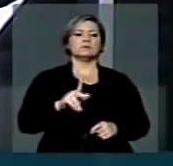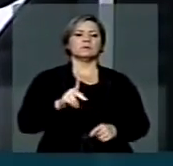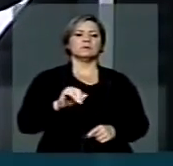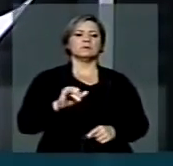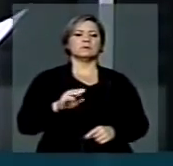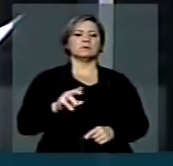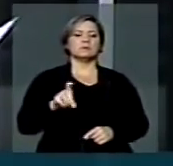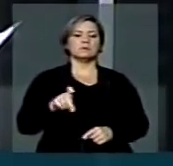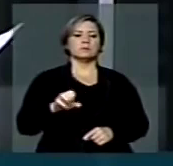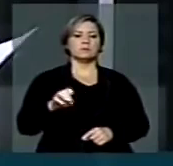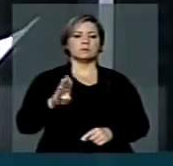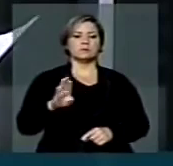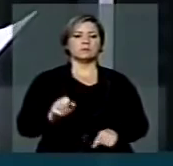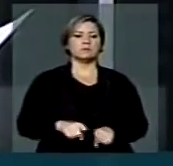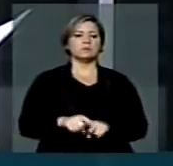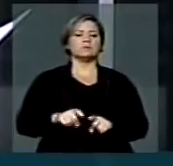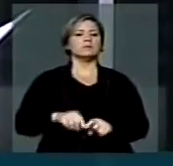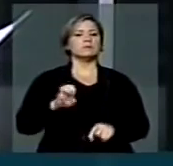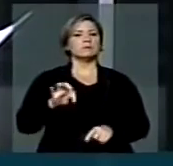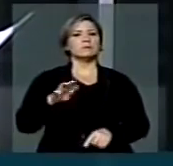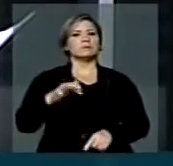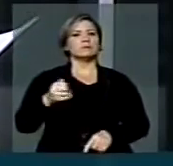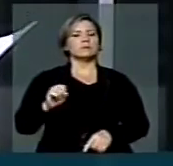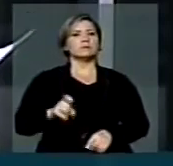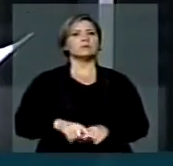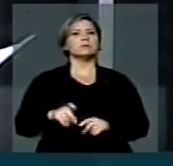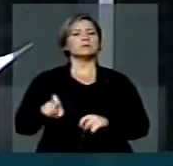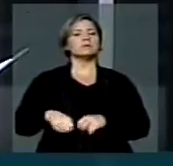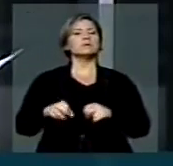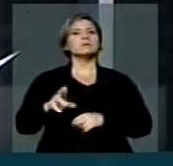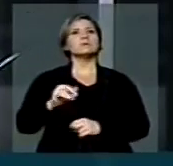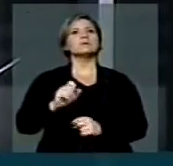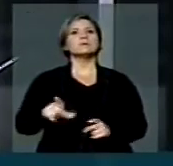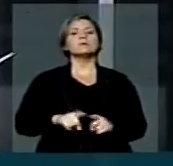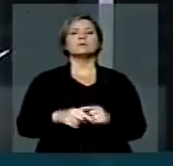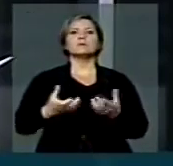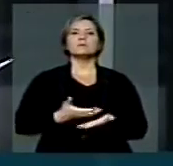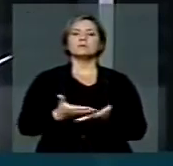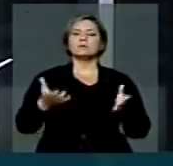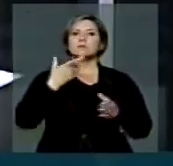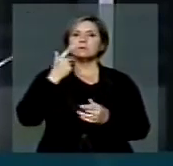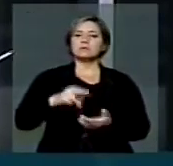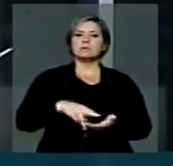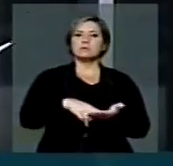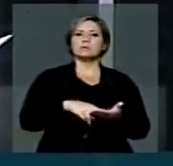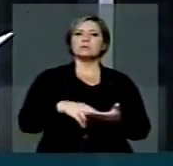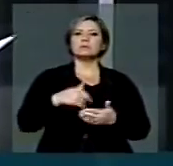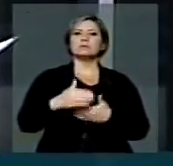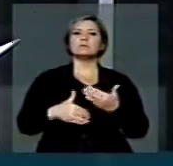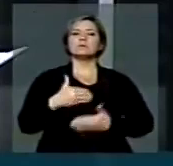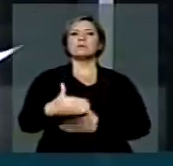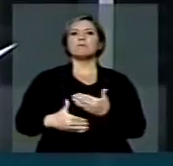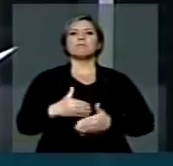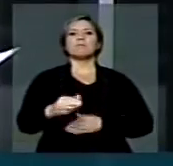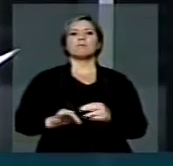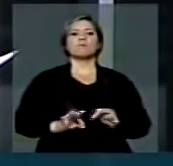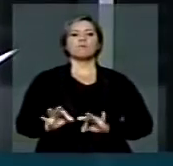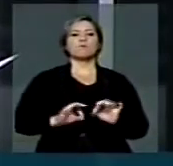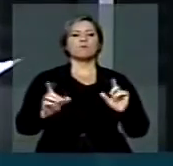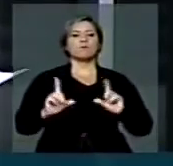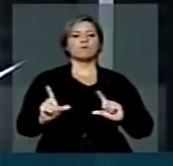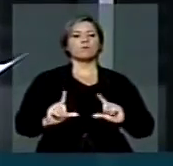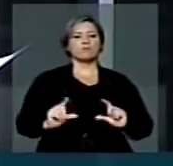de Pesquisa e Extensão Rural. Essa mesa tem dado consistência às discussões e